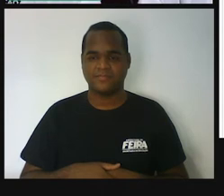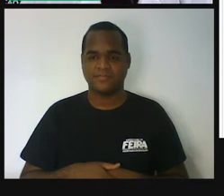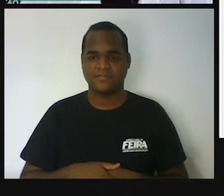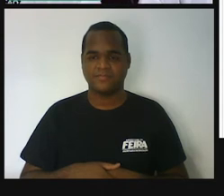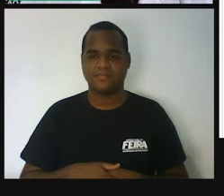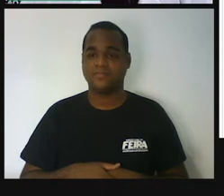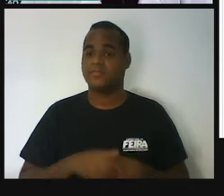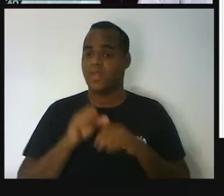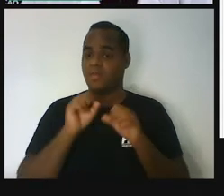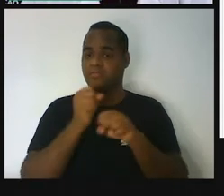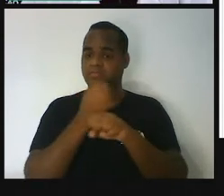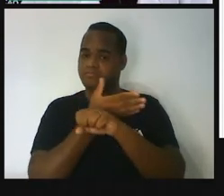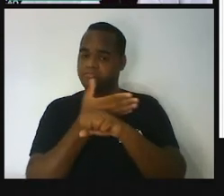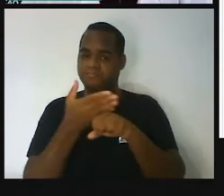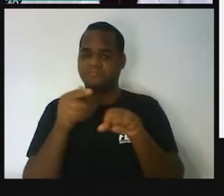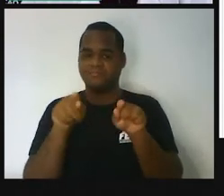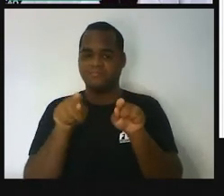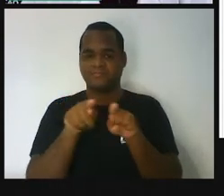colocar um branco também.